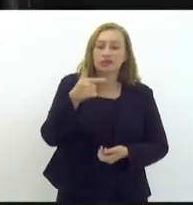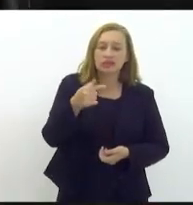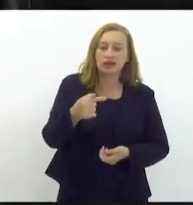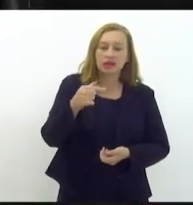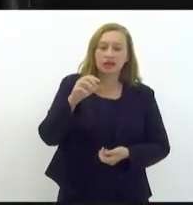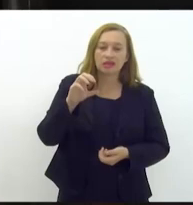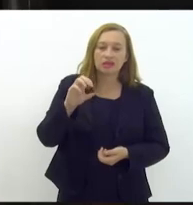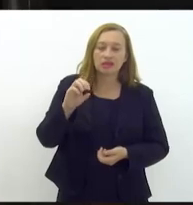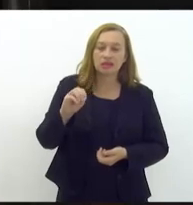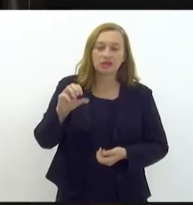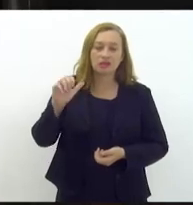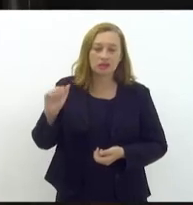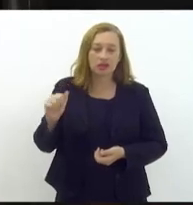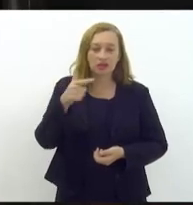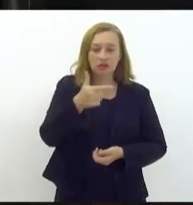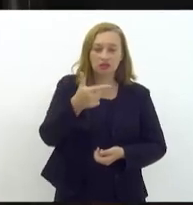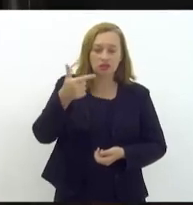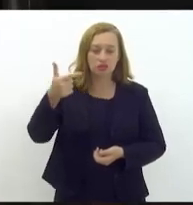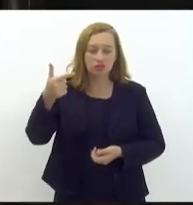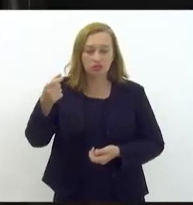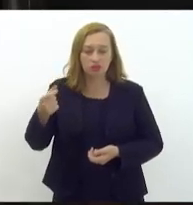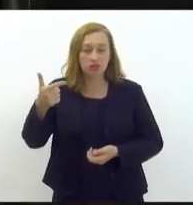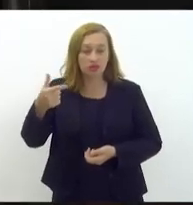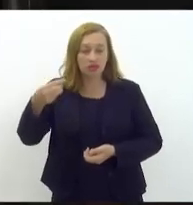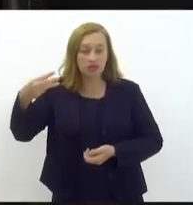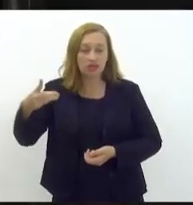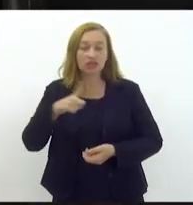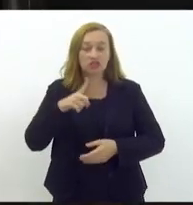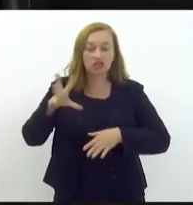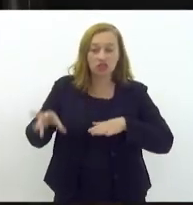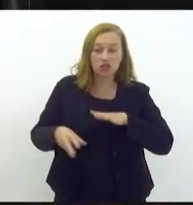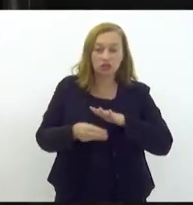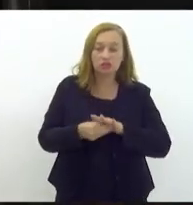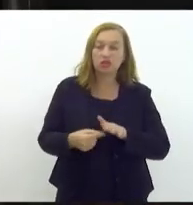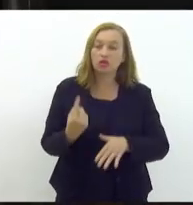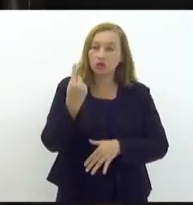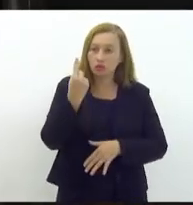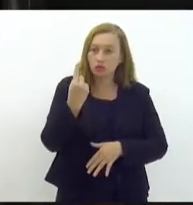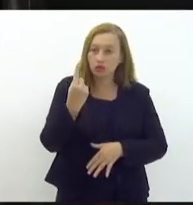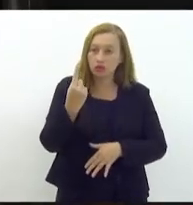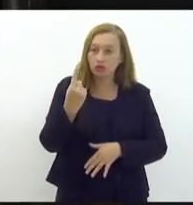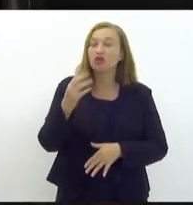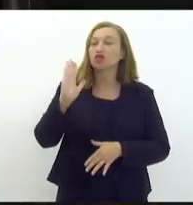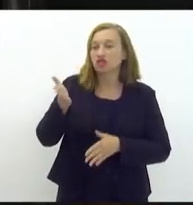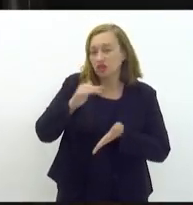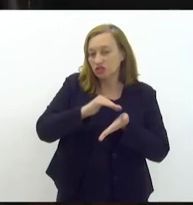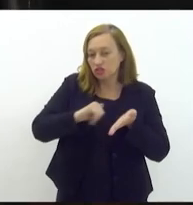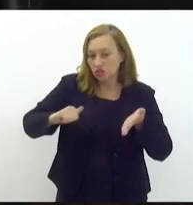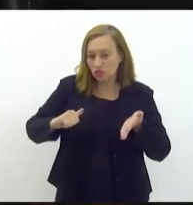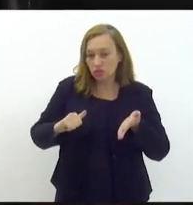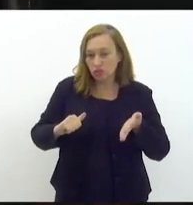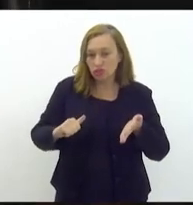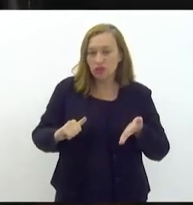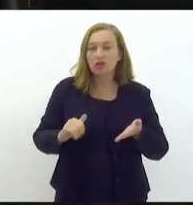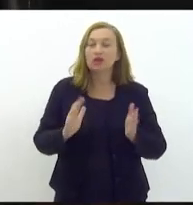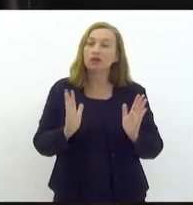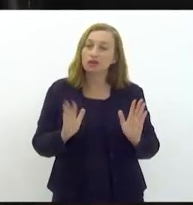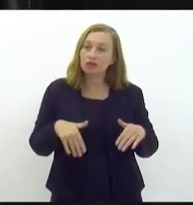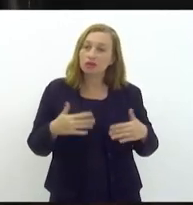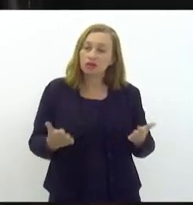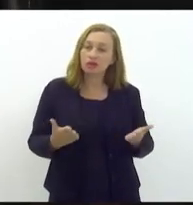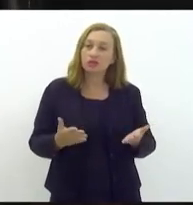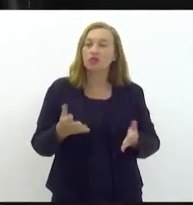2023, da deputada Índia Amelau, tinha uma emenda, o autor da emenda retirou a emenda. Sendo assim,